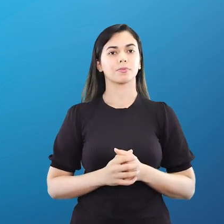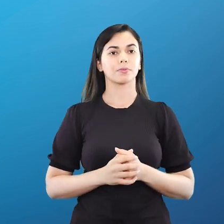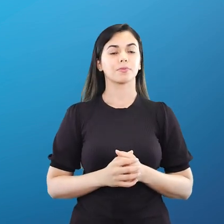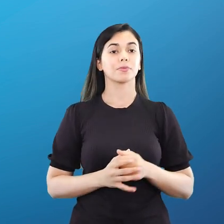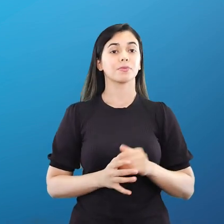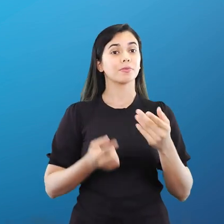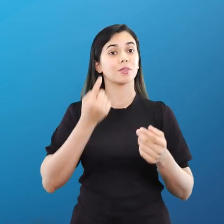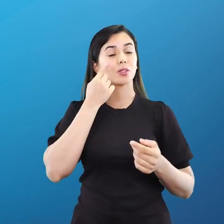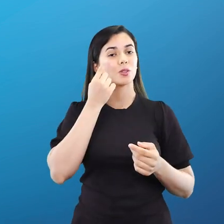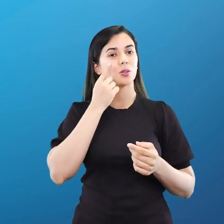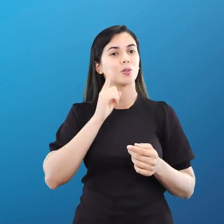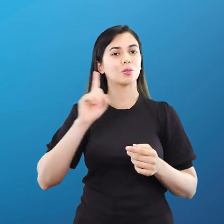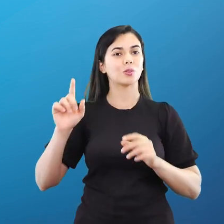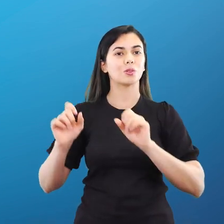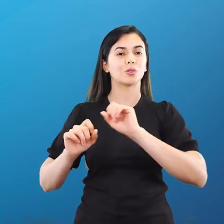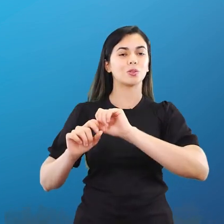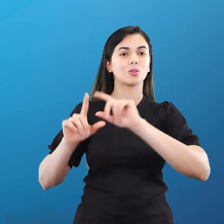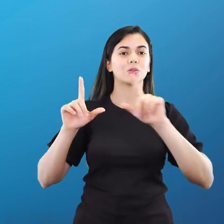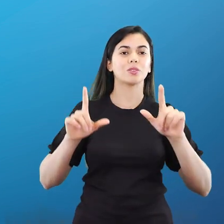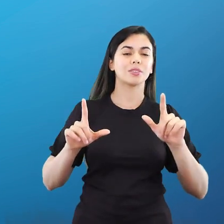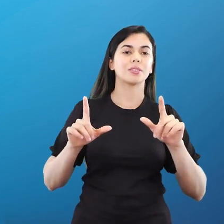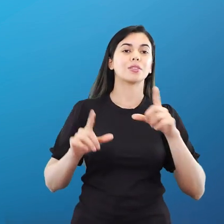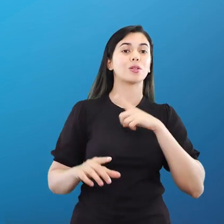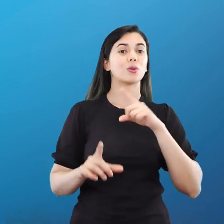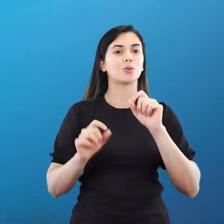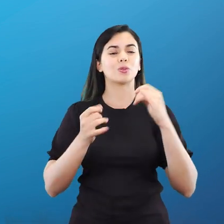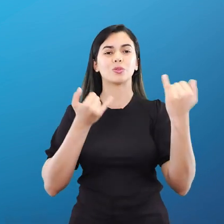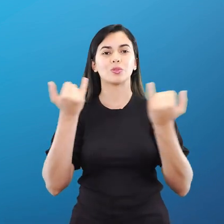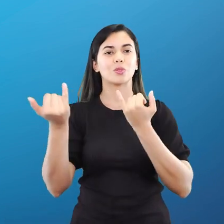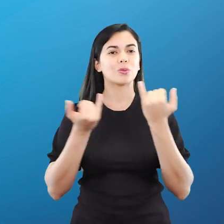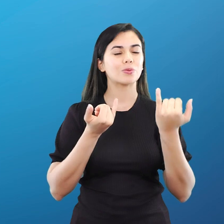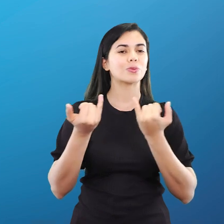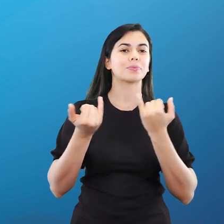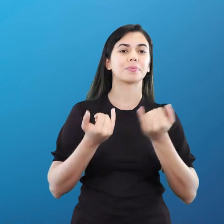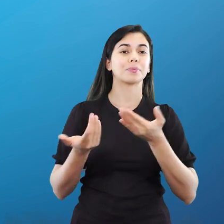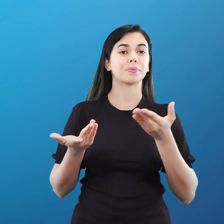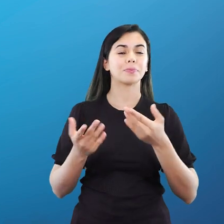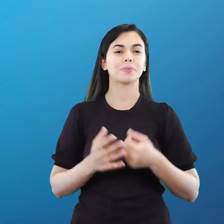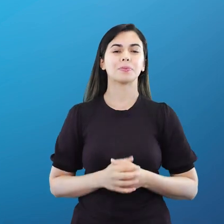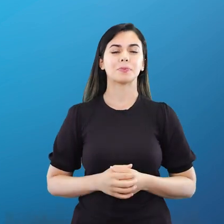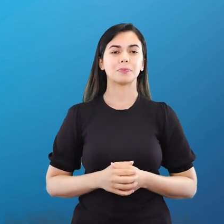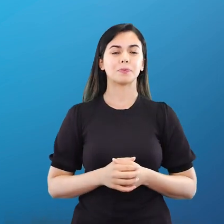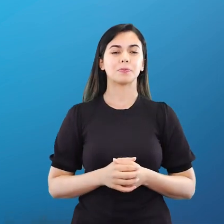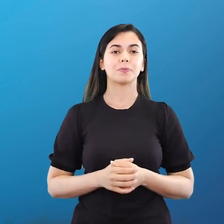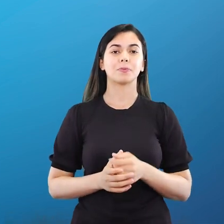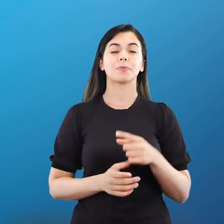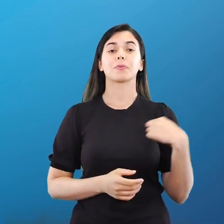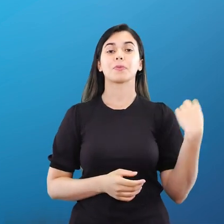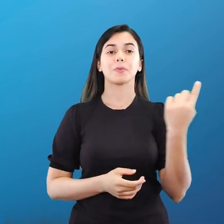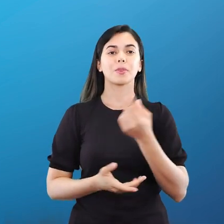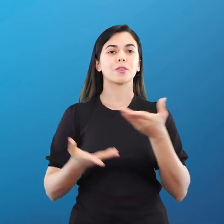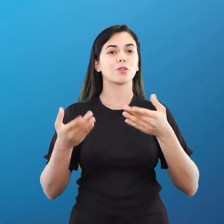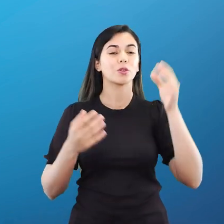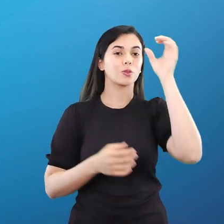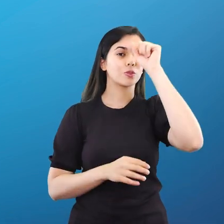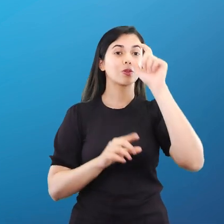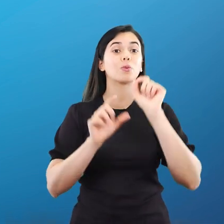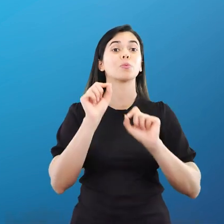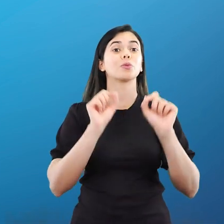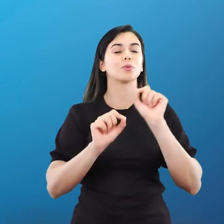coloquei aqui como, tirei o print, tá, de um portal de notícias, pra a gente enfatizar a questão